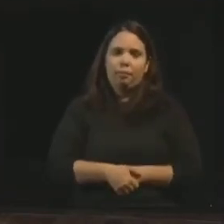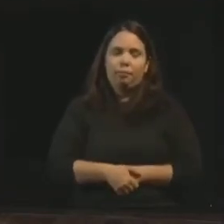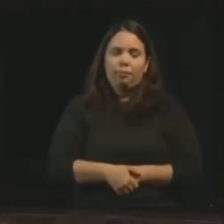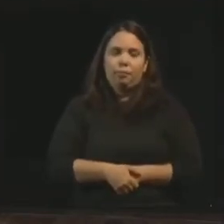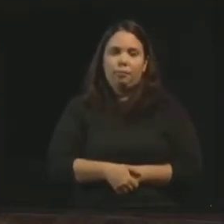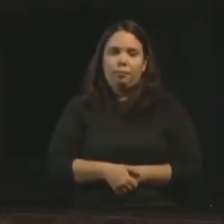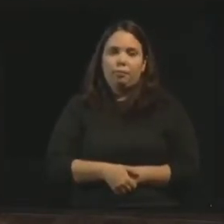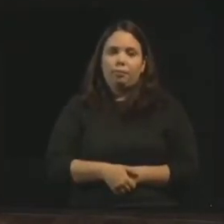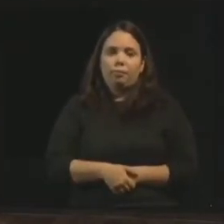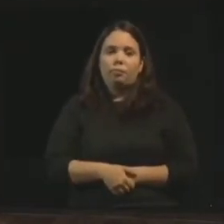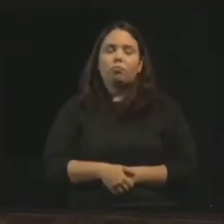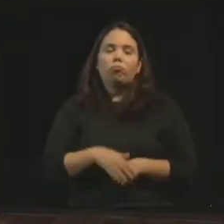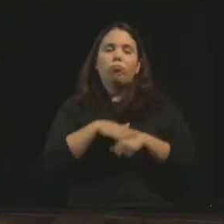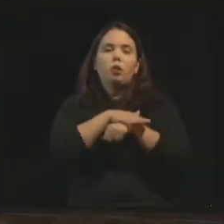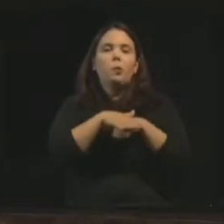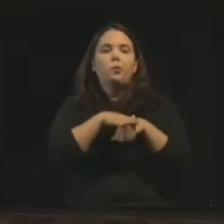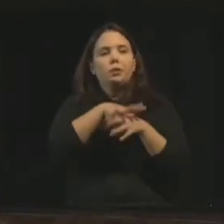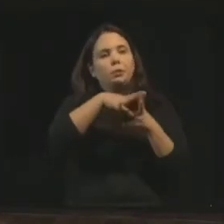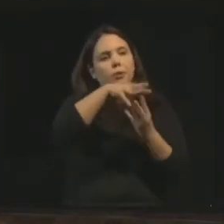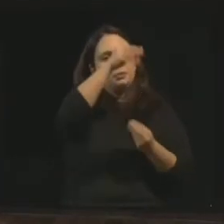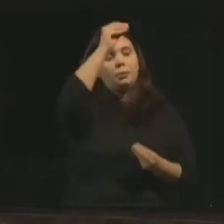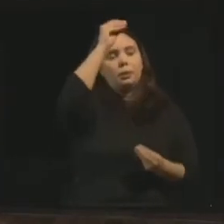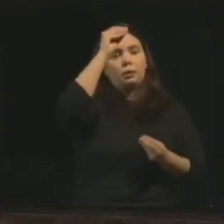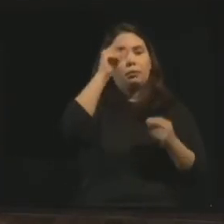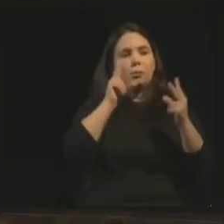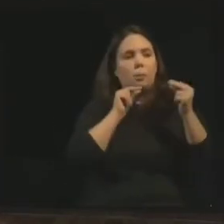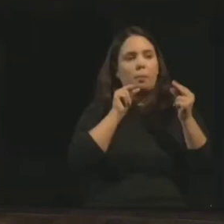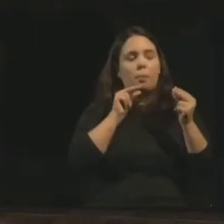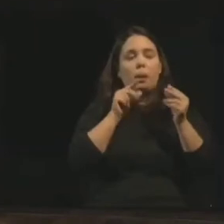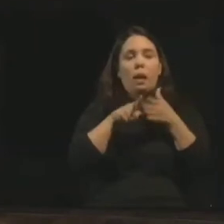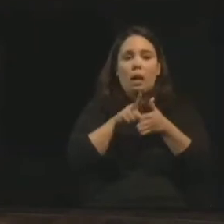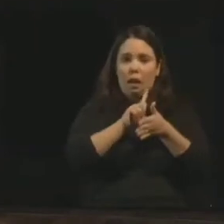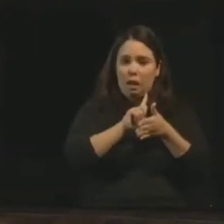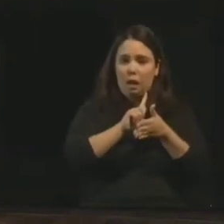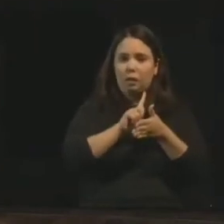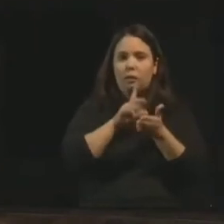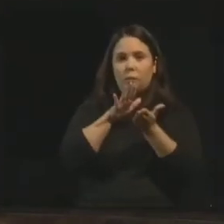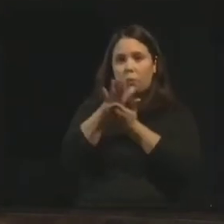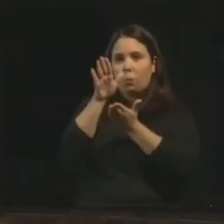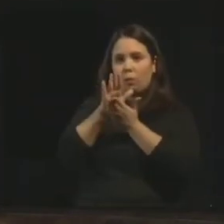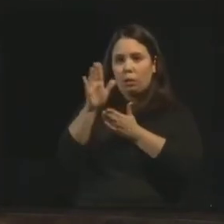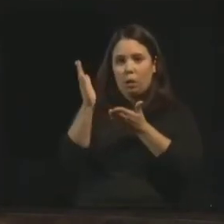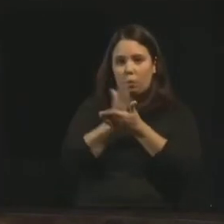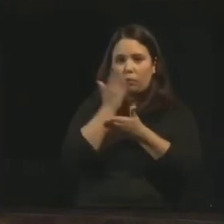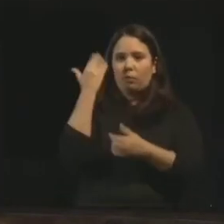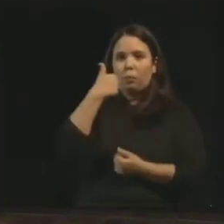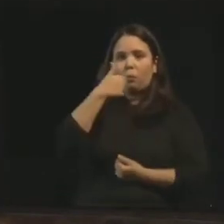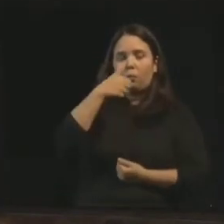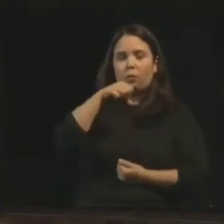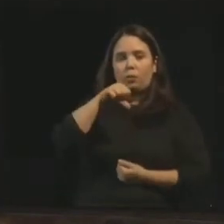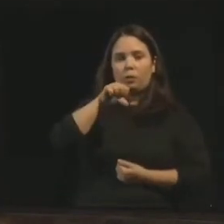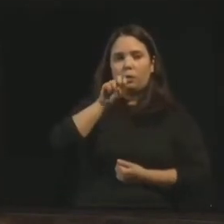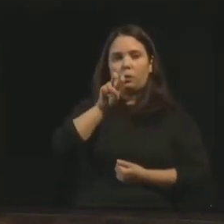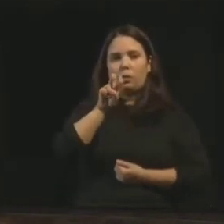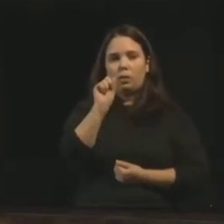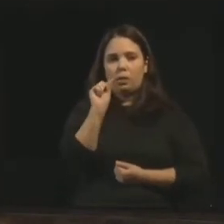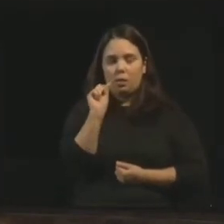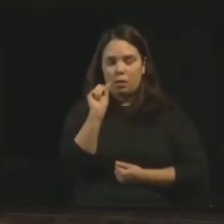E ele está conversando com o Espírito Verdade antes de começar, antes de publicar o livro dos Espíritos, foi em 1856 a mensagem,